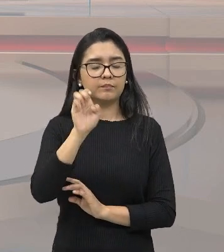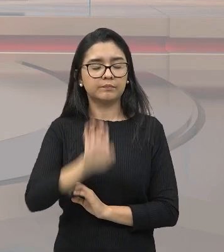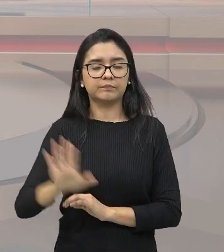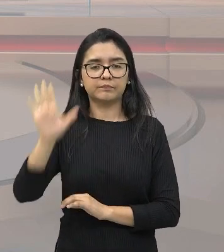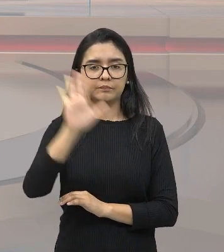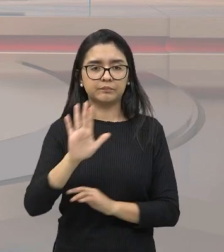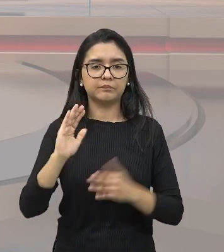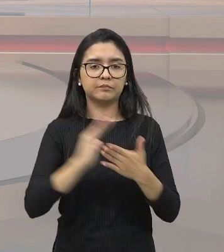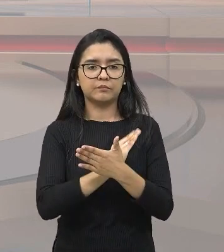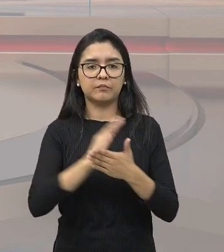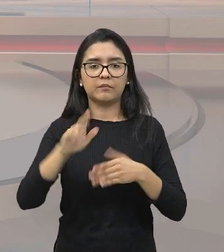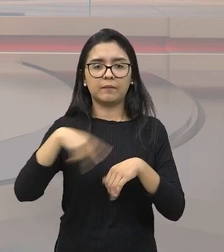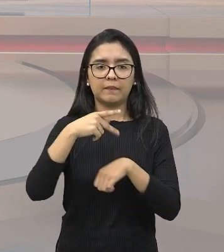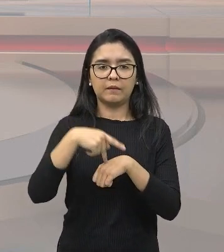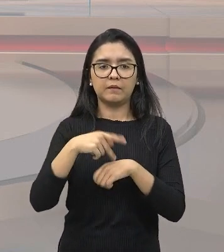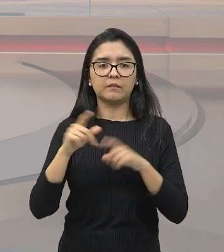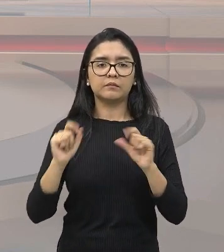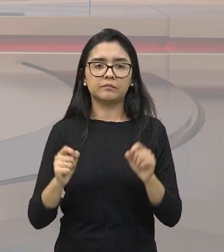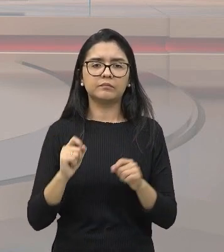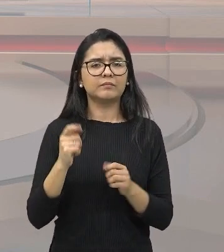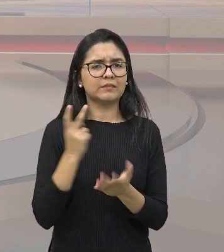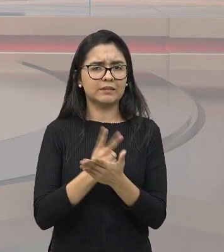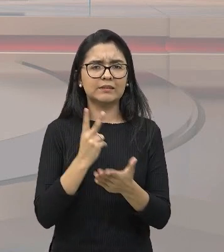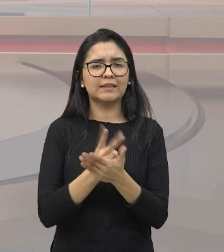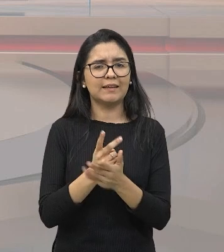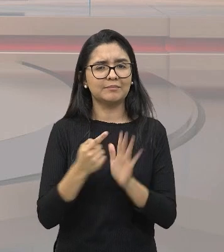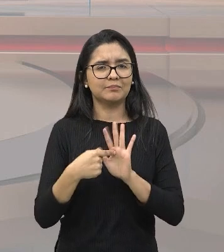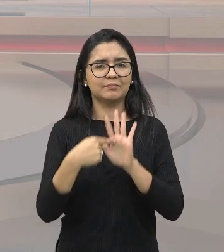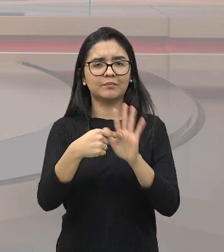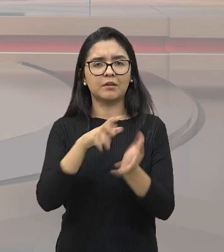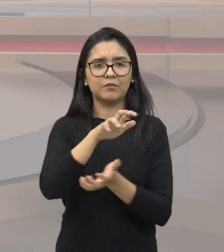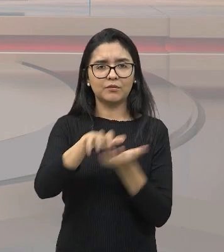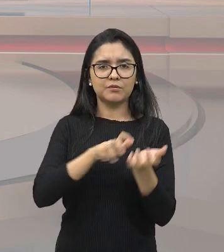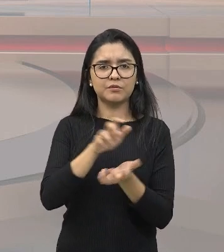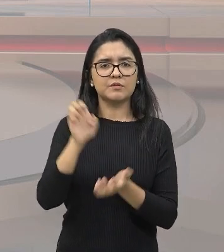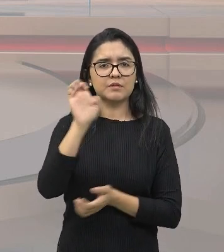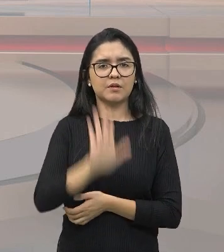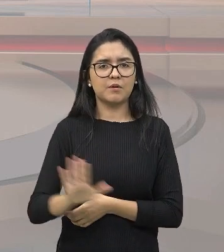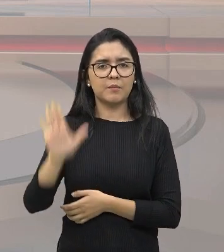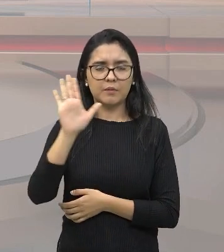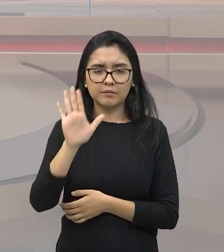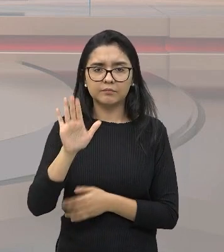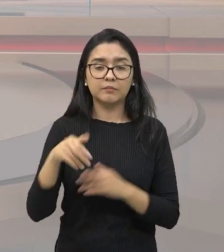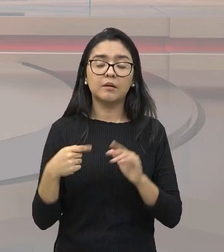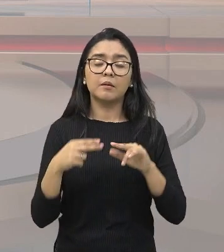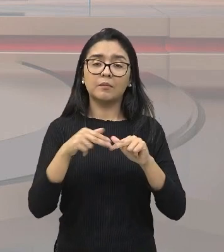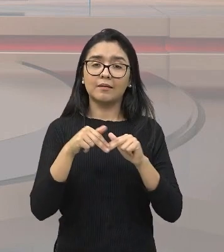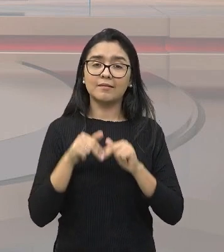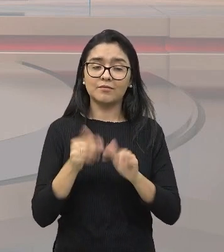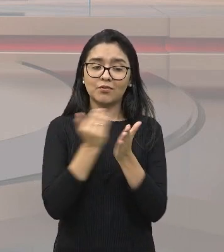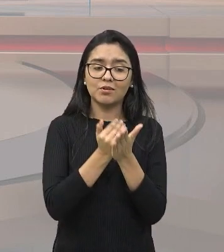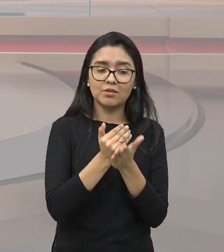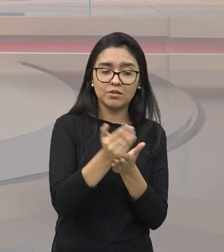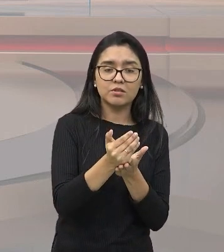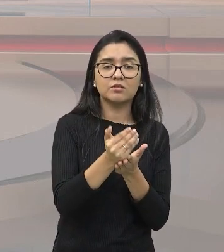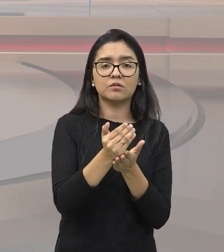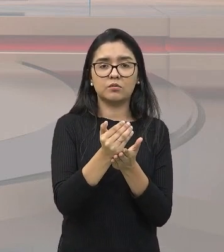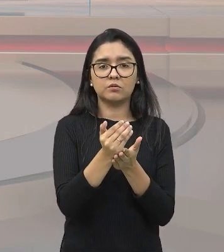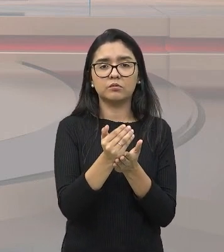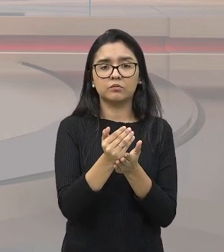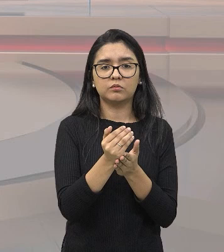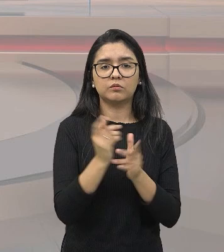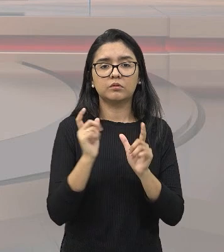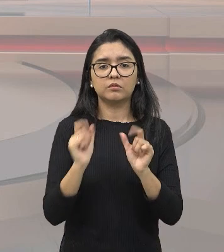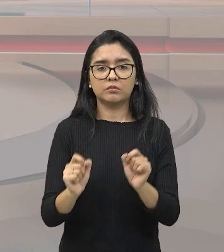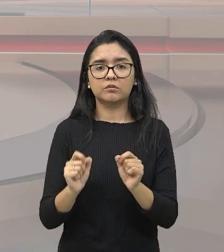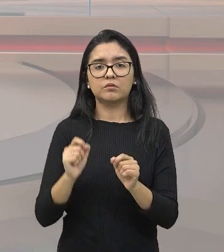observam que em todo momento a gente cita as revoluções europeias como sendo um importante ponto de partida para o início